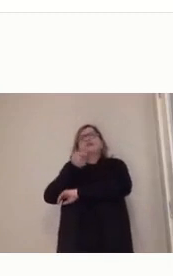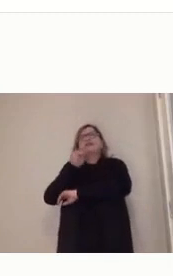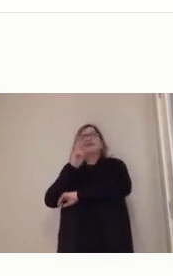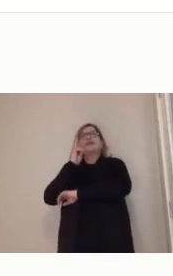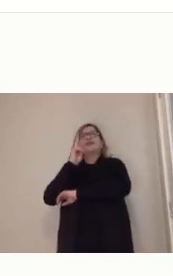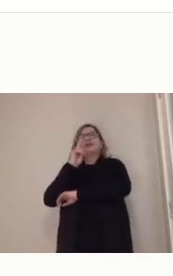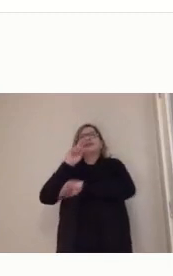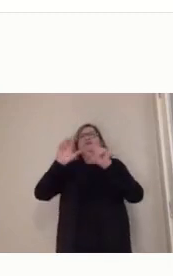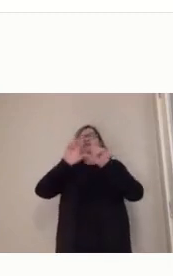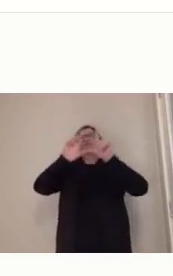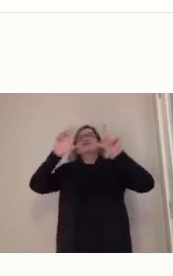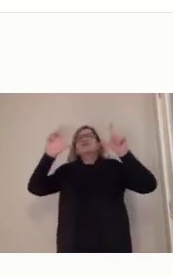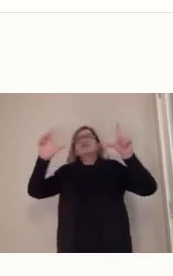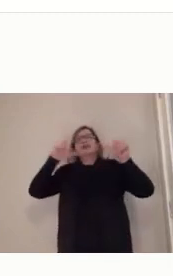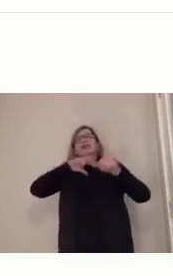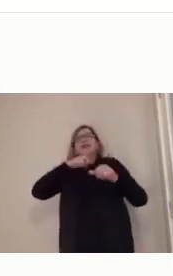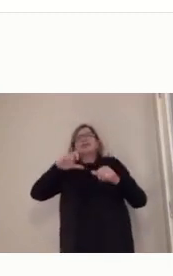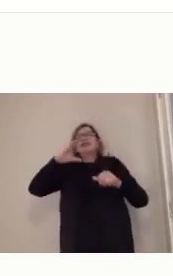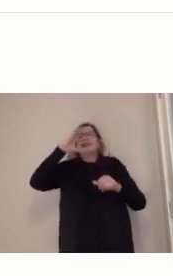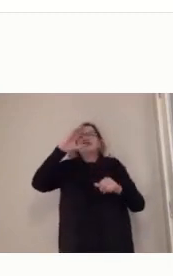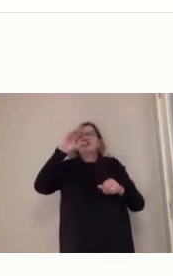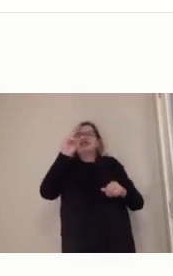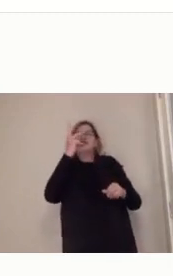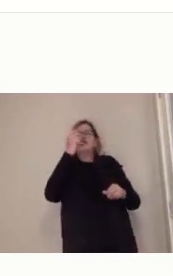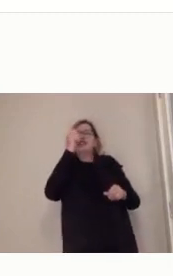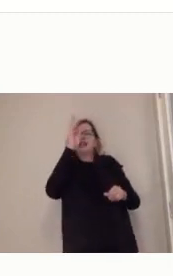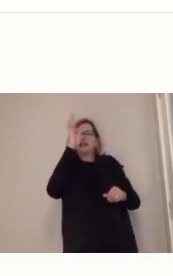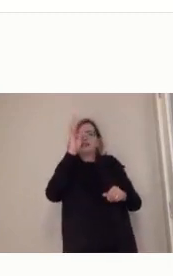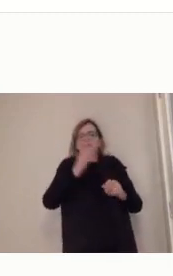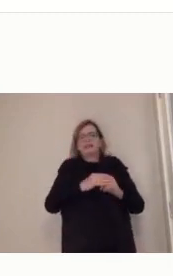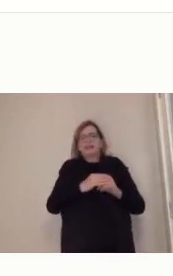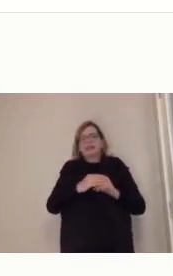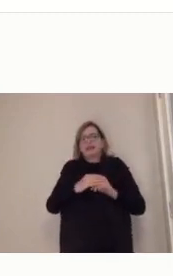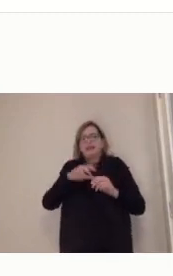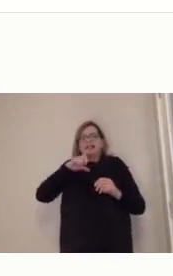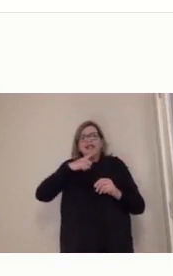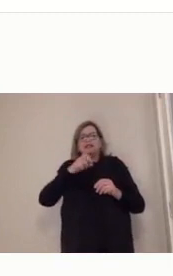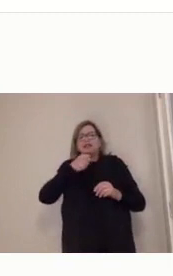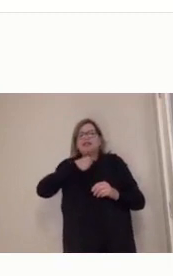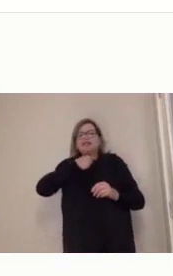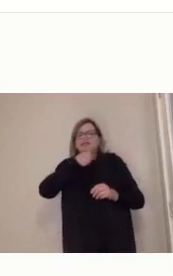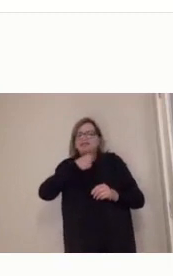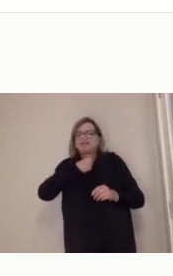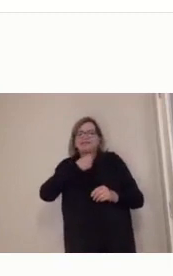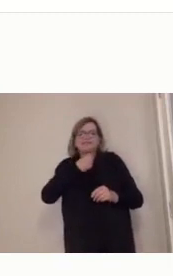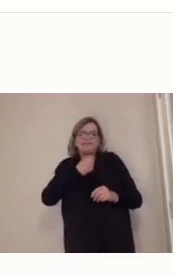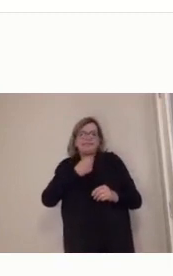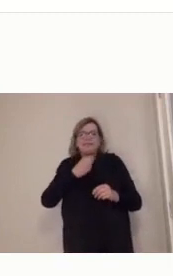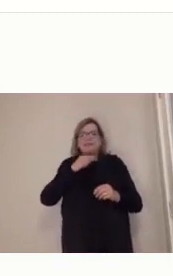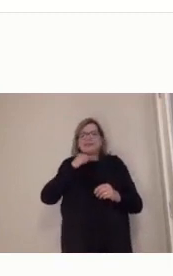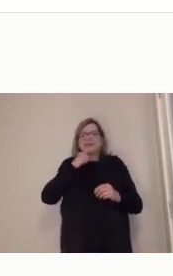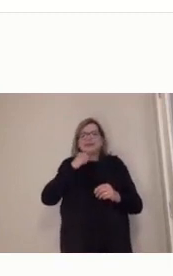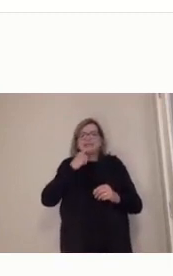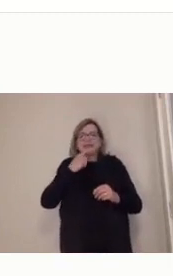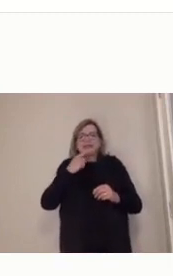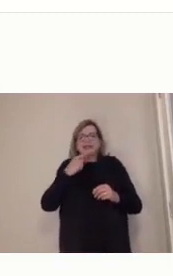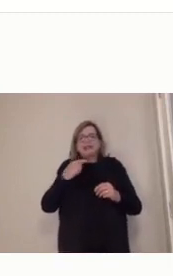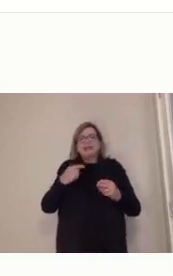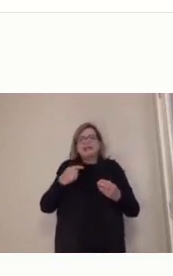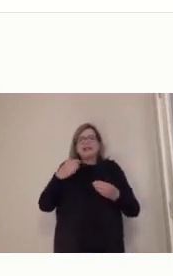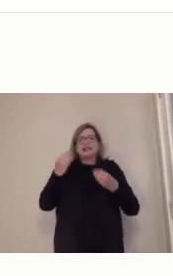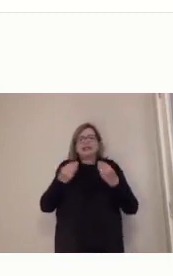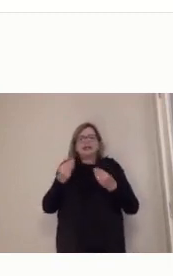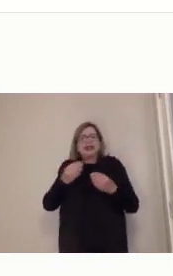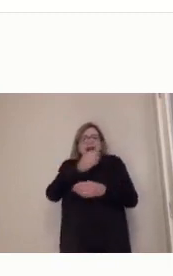da sua casa, eles tinham que ir lá no polo para assistir. Então, a teleconferência e a videoconferência, elas se estruturam dessa forma,